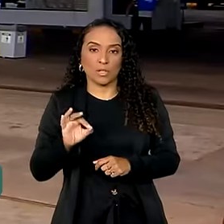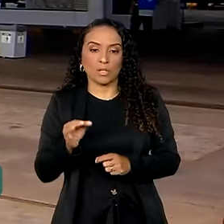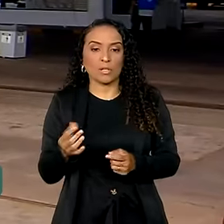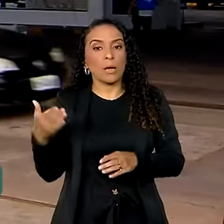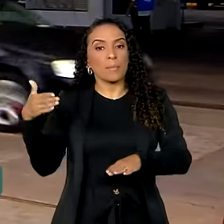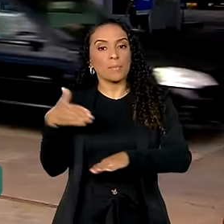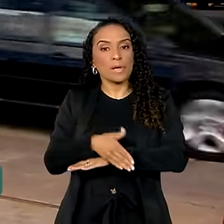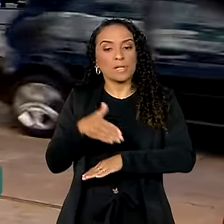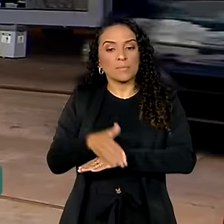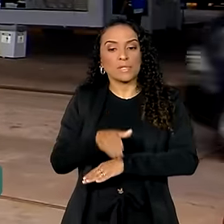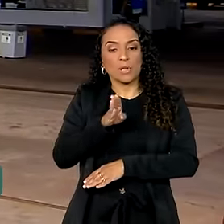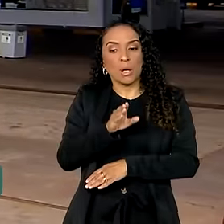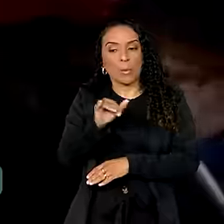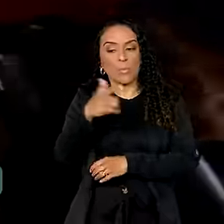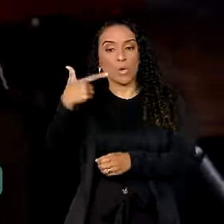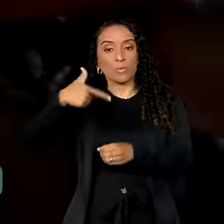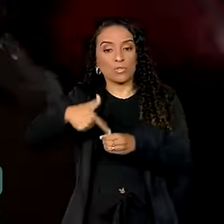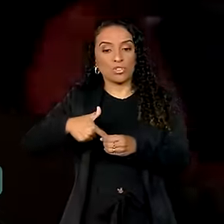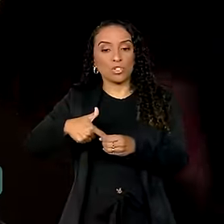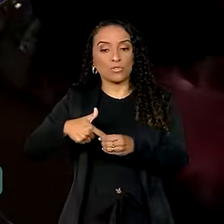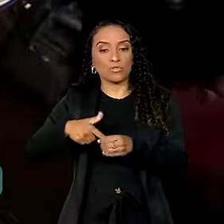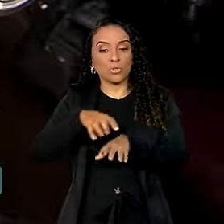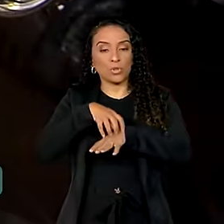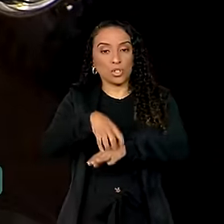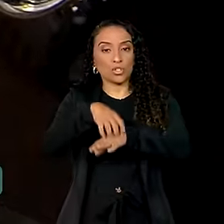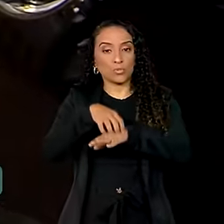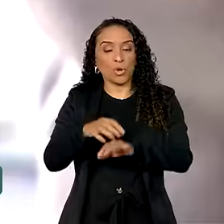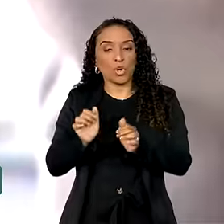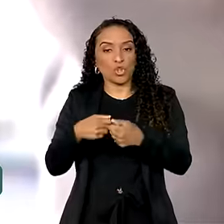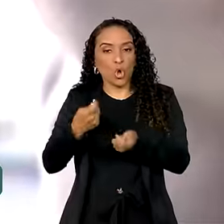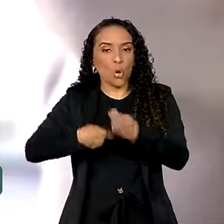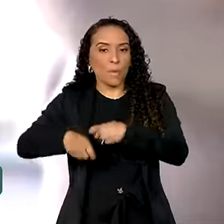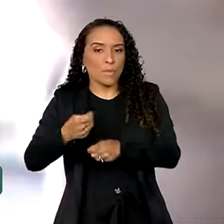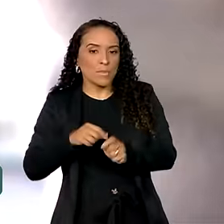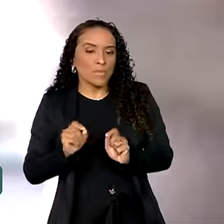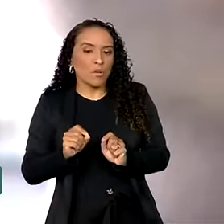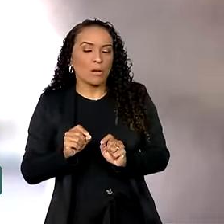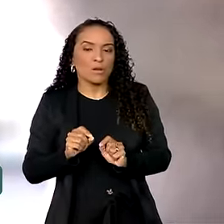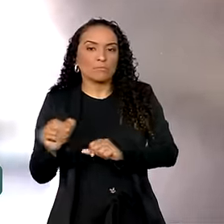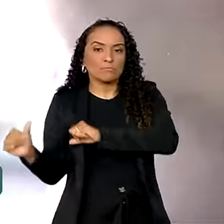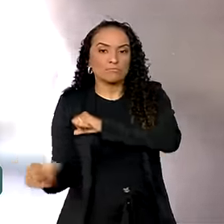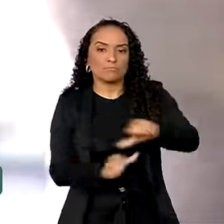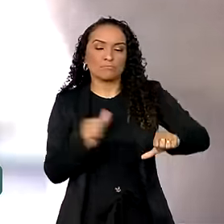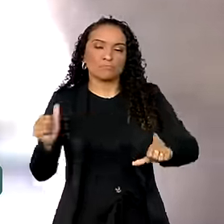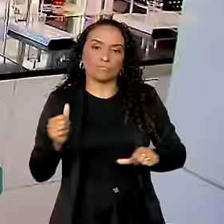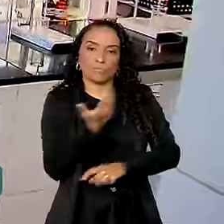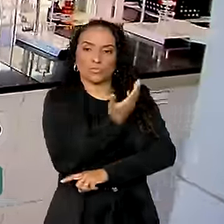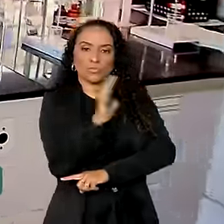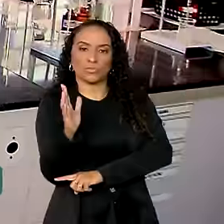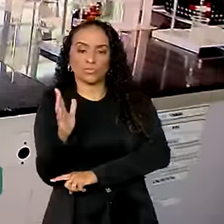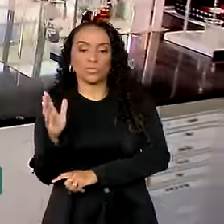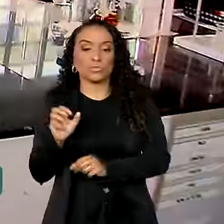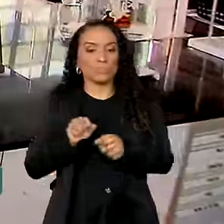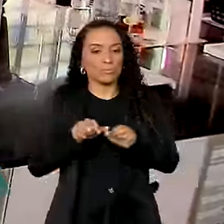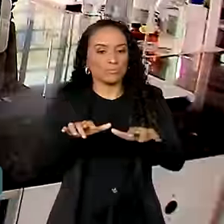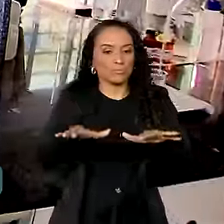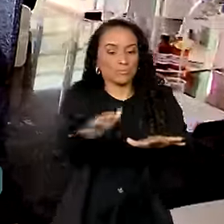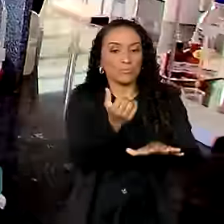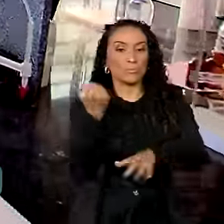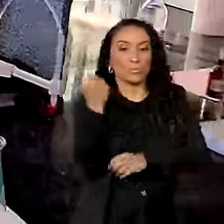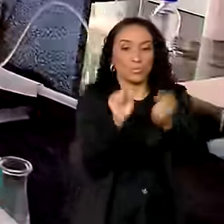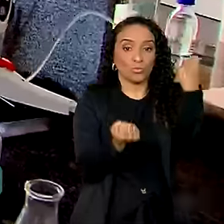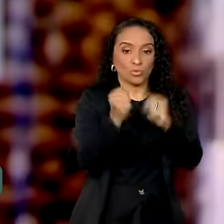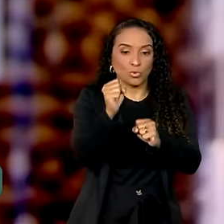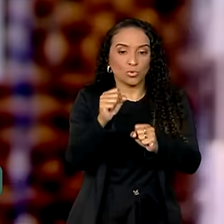participação dos biocombustíveis no transporte comercial. Para que a transformação ecológica chegue à indústria, foram